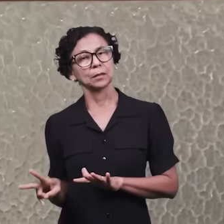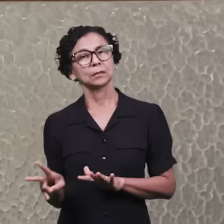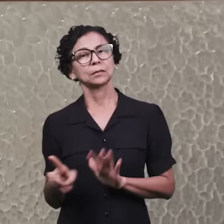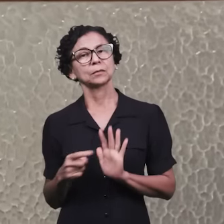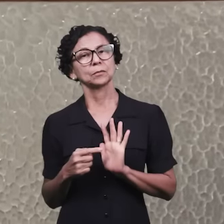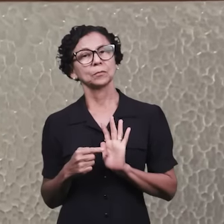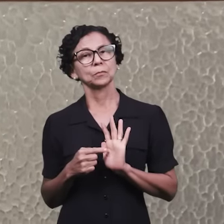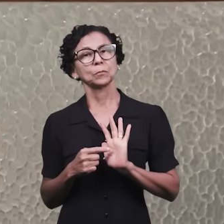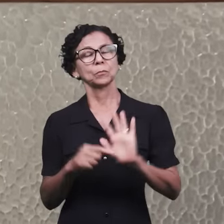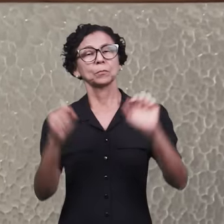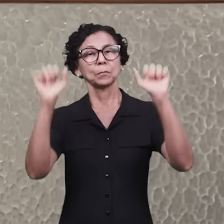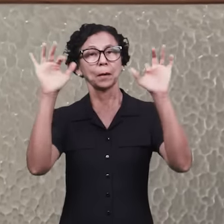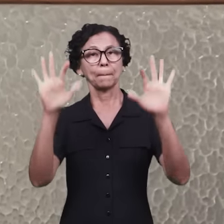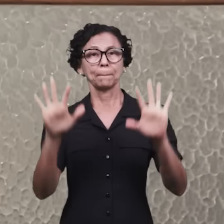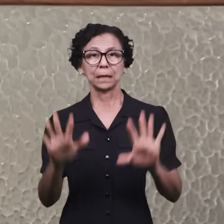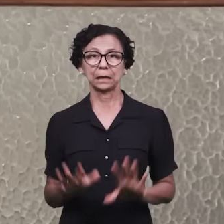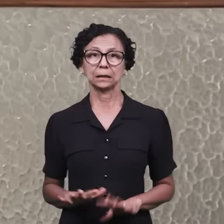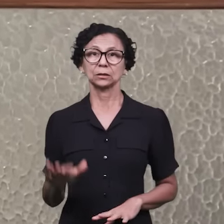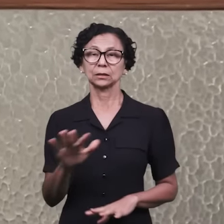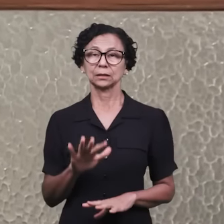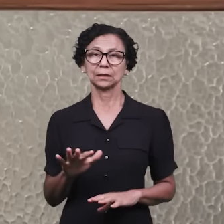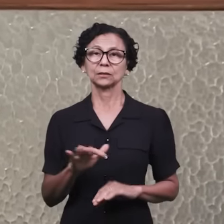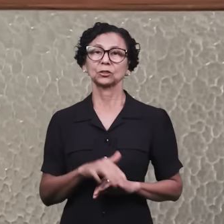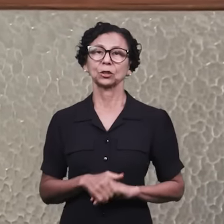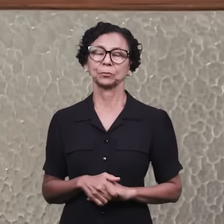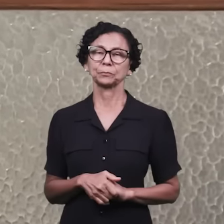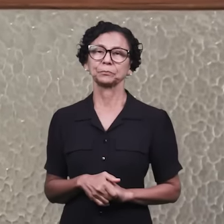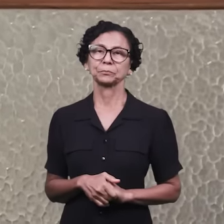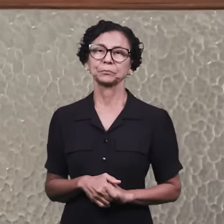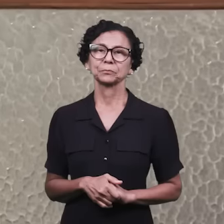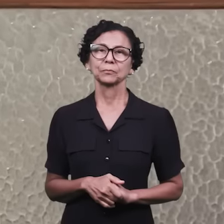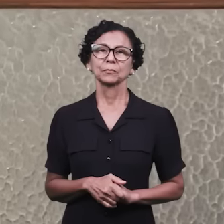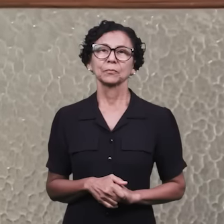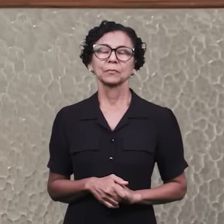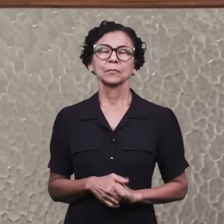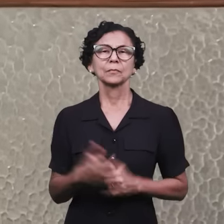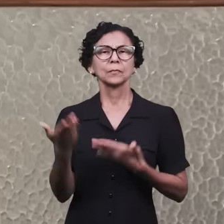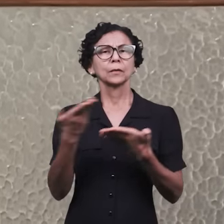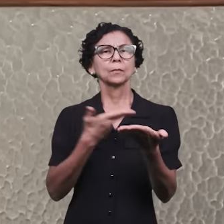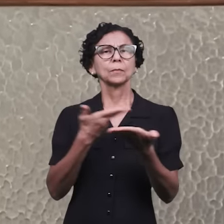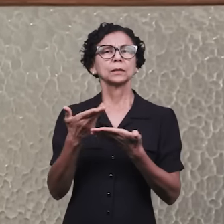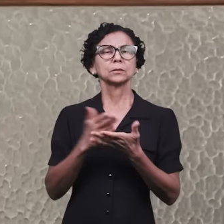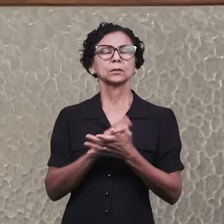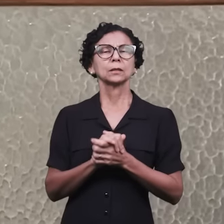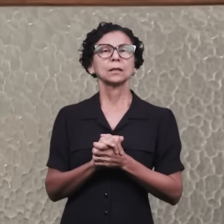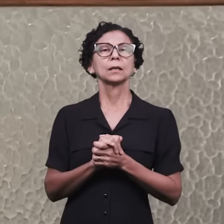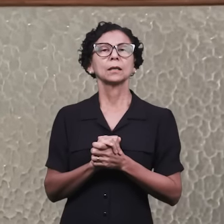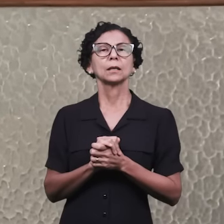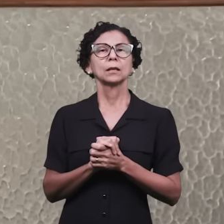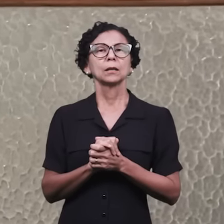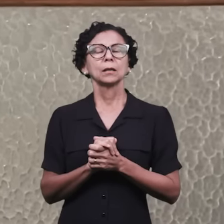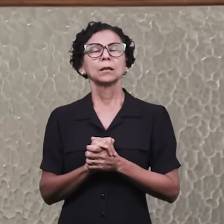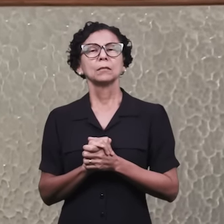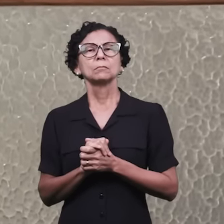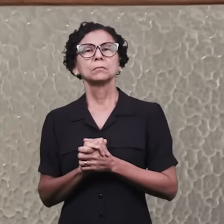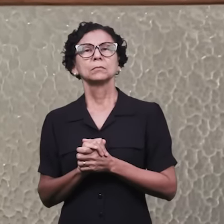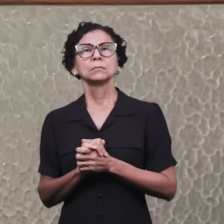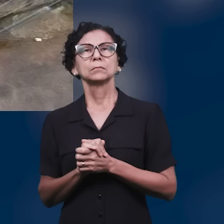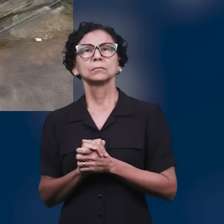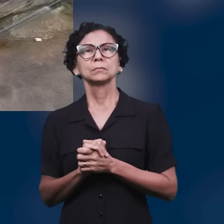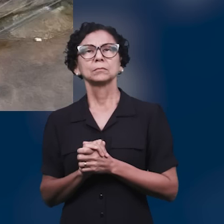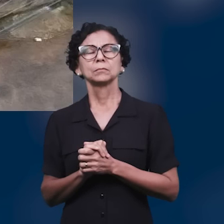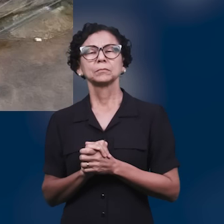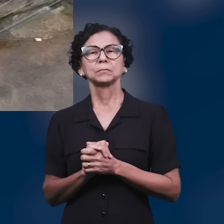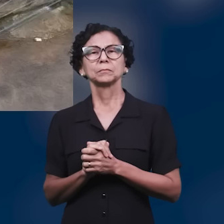bênçãos que temos vivido na nossa região metropolitana. Vamos compartilhar com os irmãos que temos vivido aqui, na nossa região.